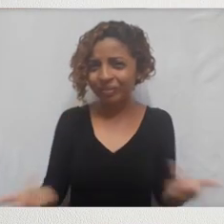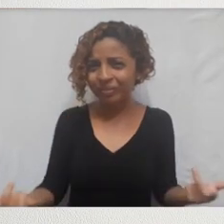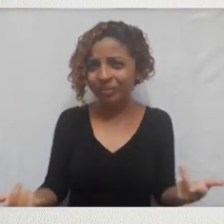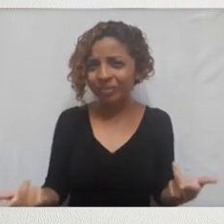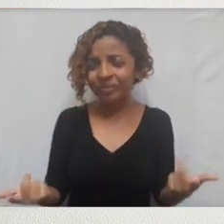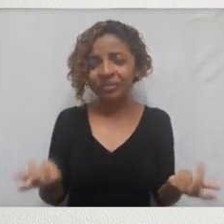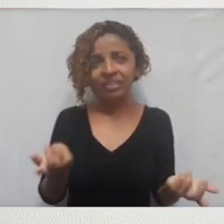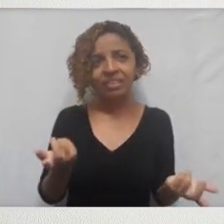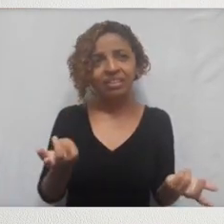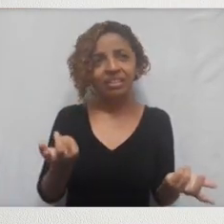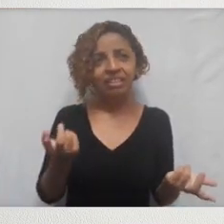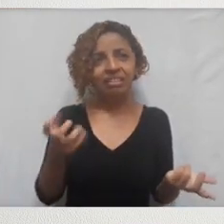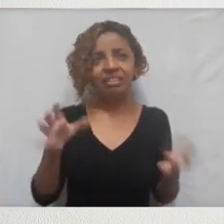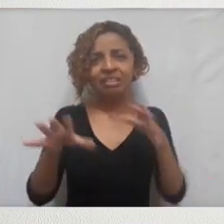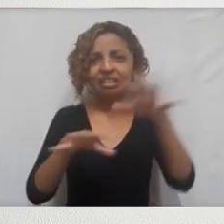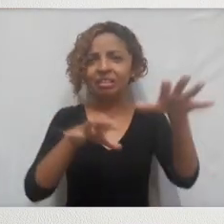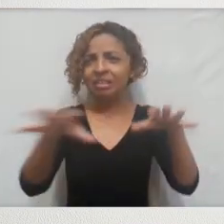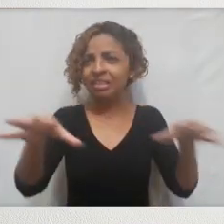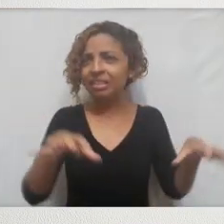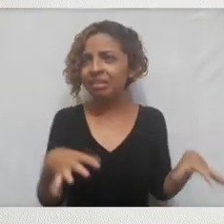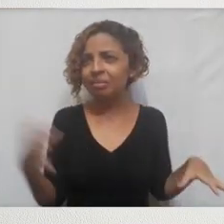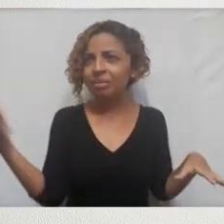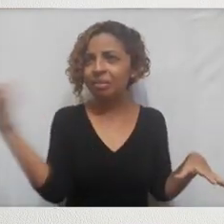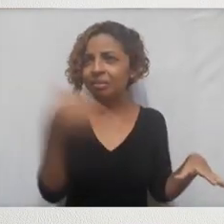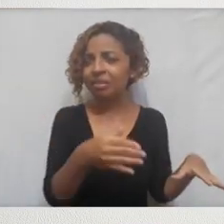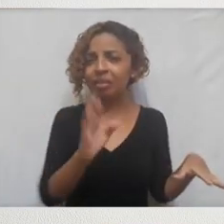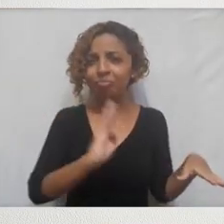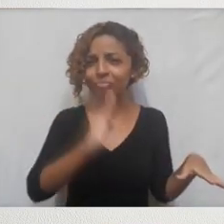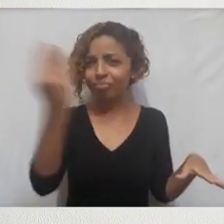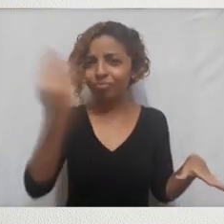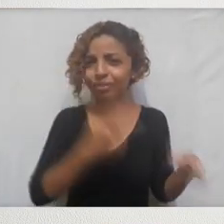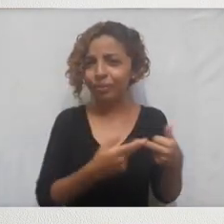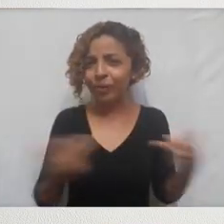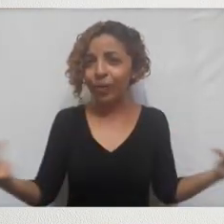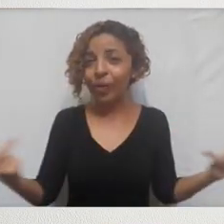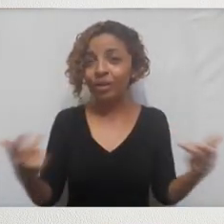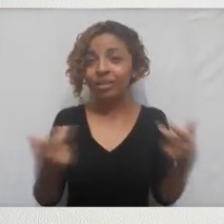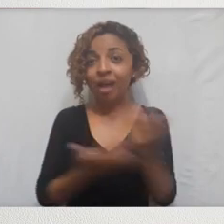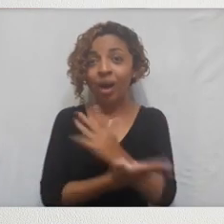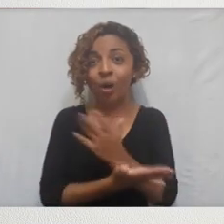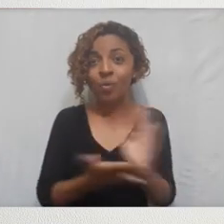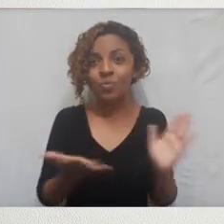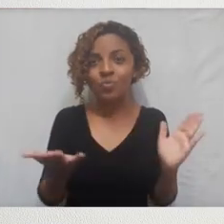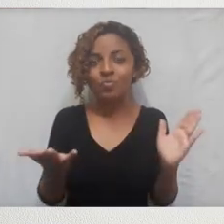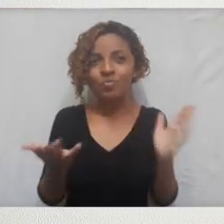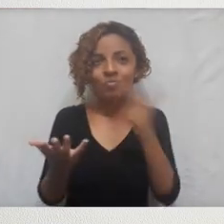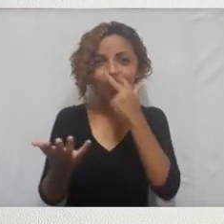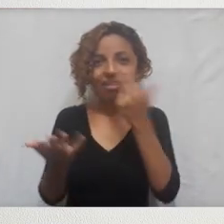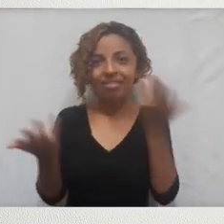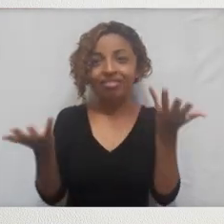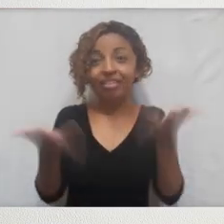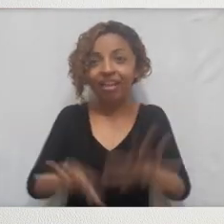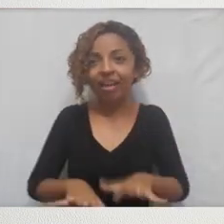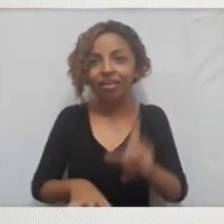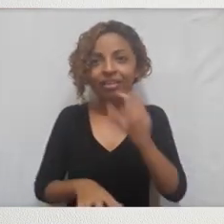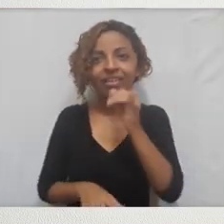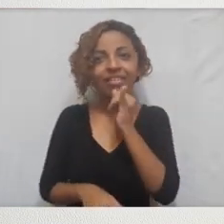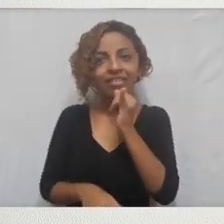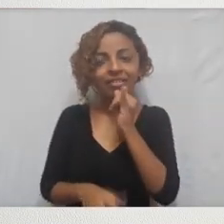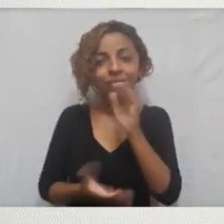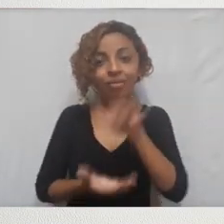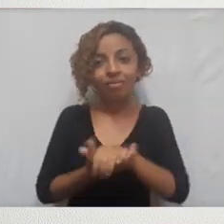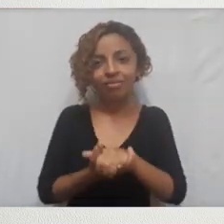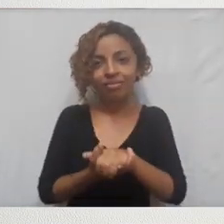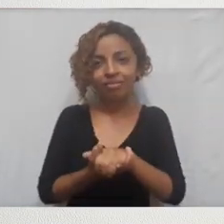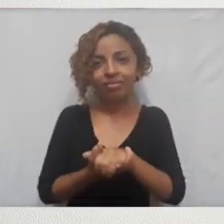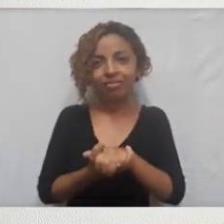espaços, e também da queda de instituições sagradas, vamos dizer assim, especialmente, por exemplo, o